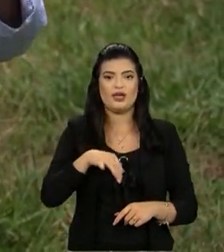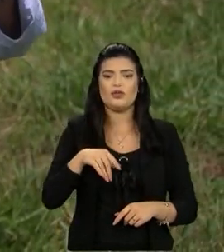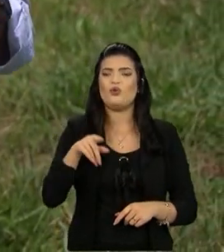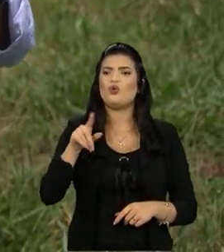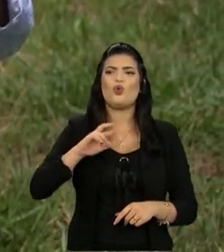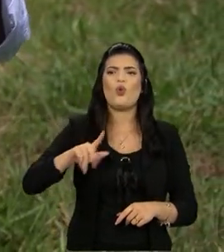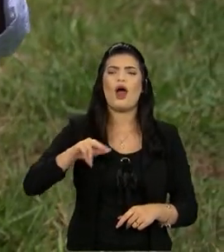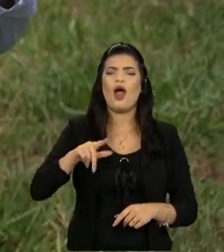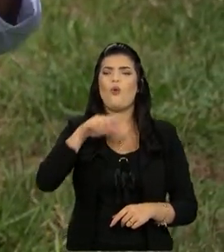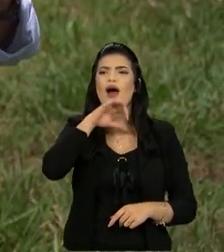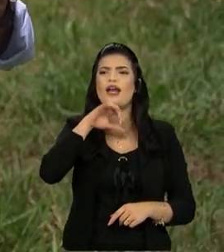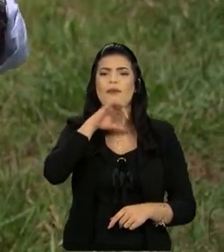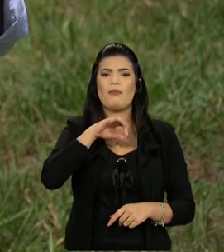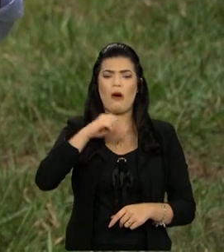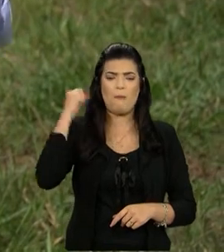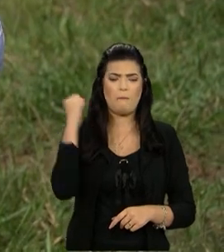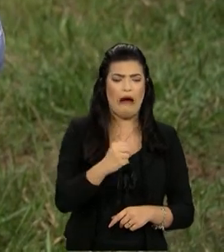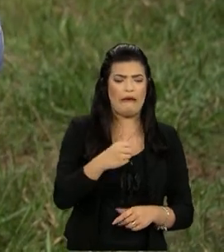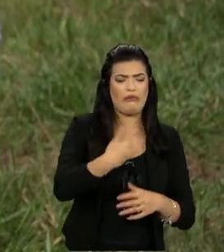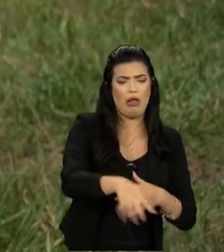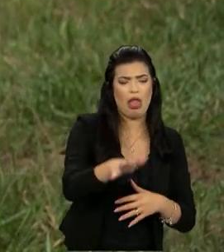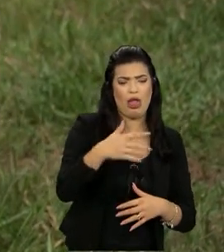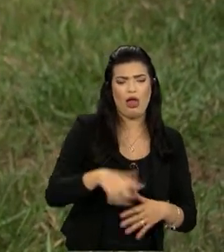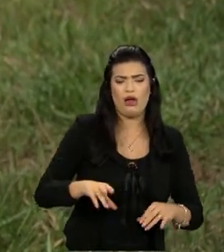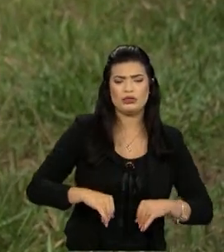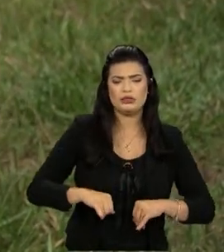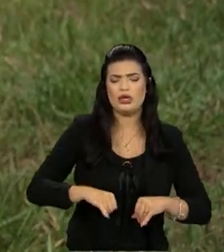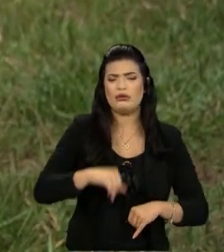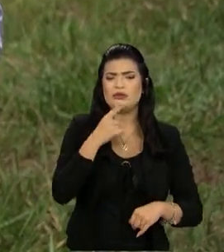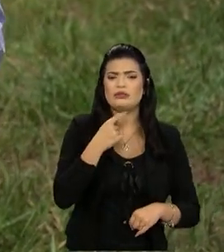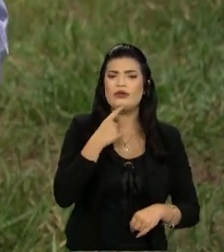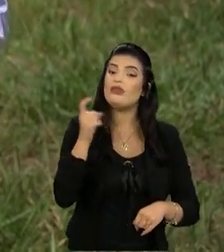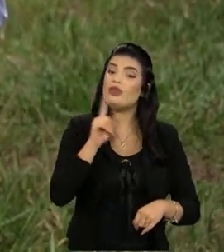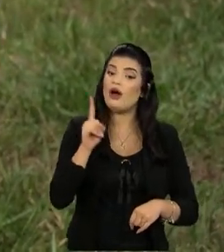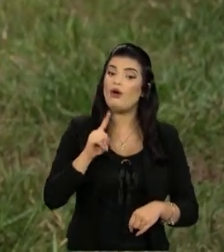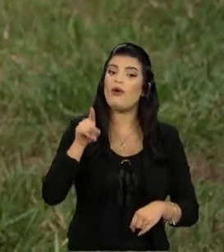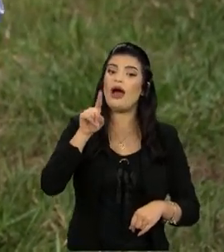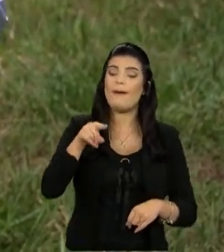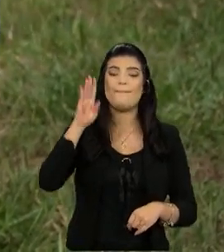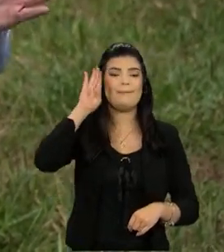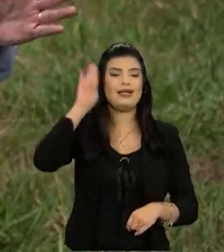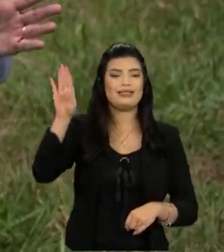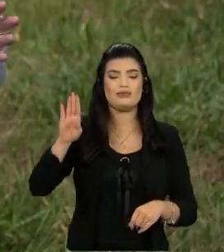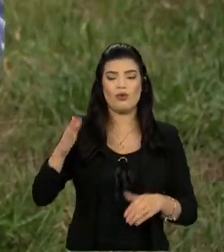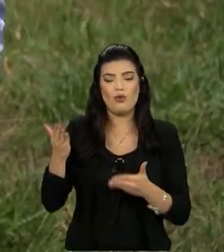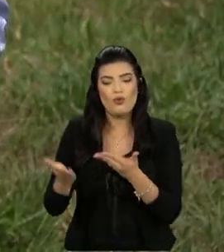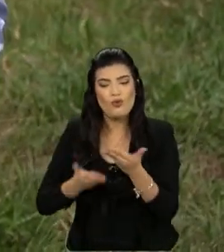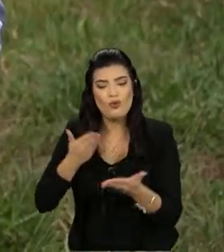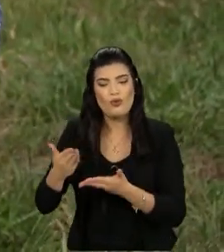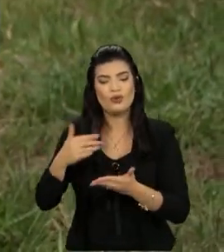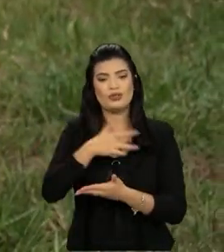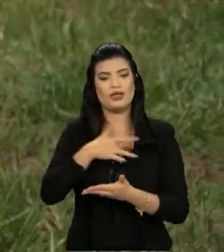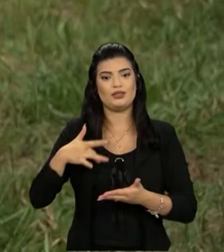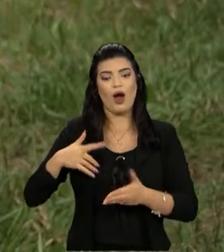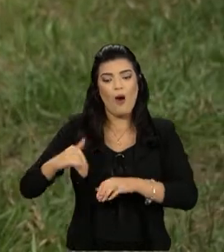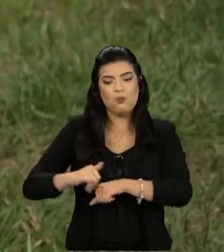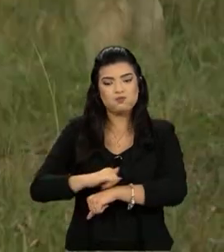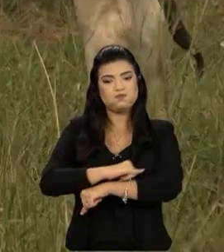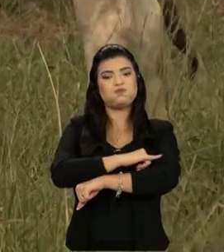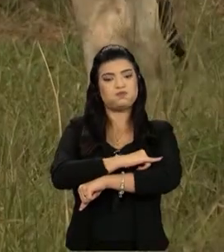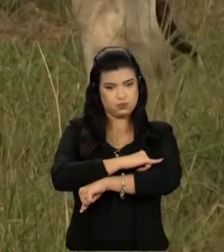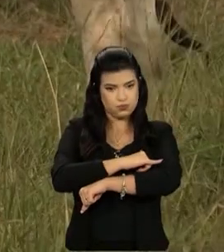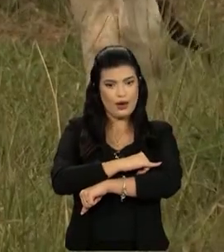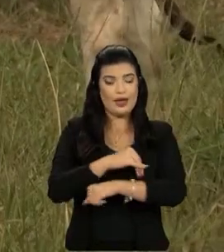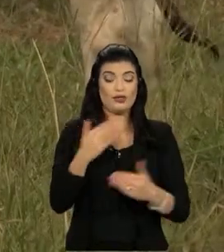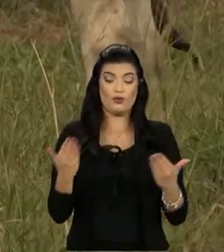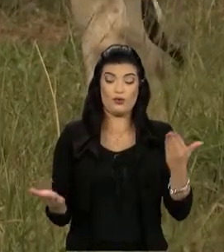sanguiano, mas uma novilha gorda tem uma cotação diferente do que a da vaca e, realmente, isso se justifica. Então, você tem uma